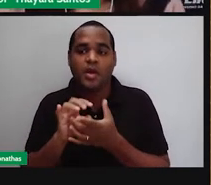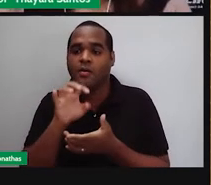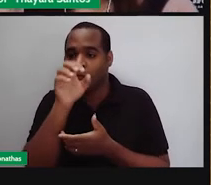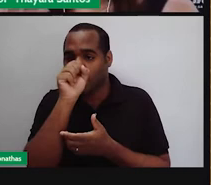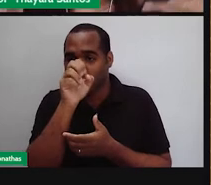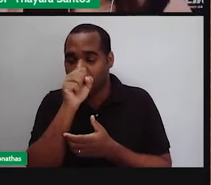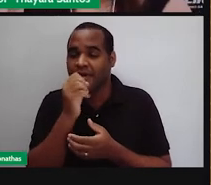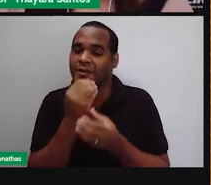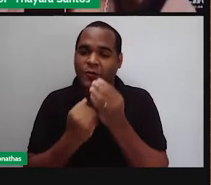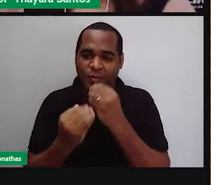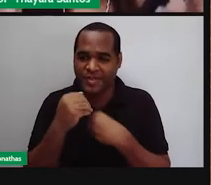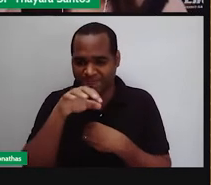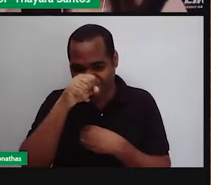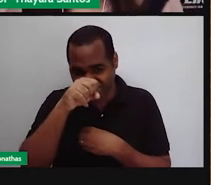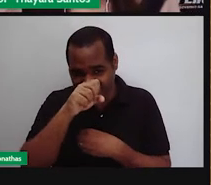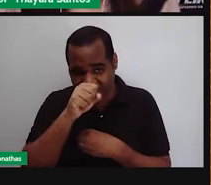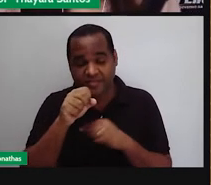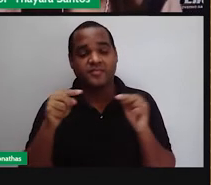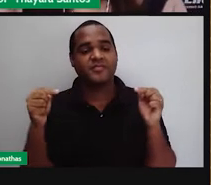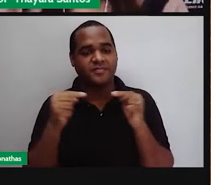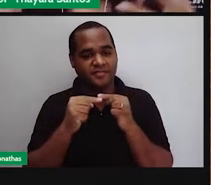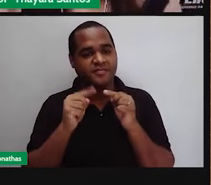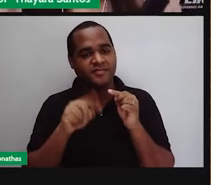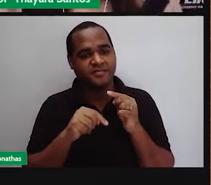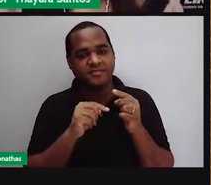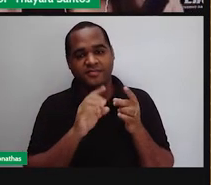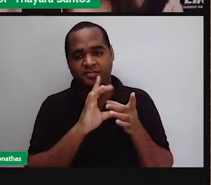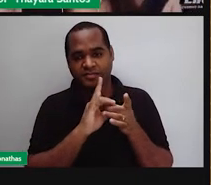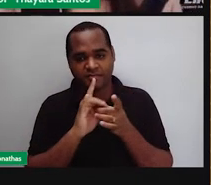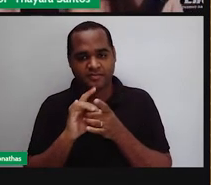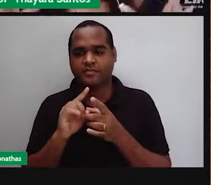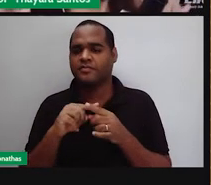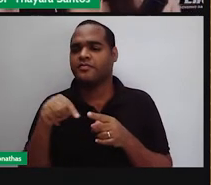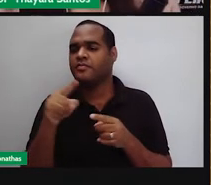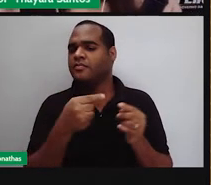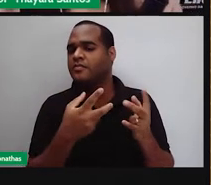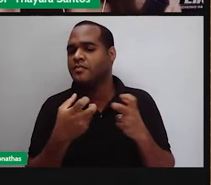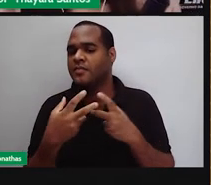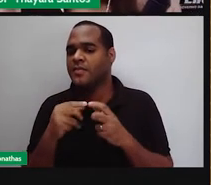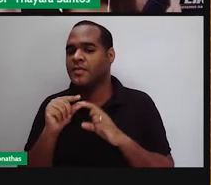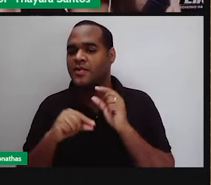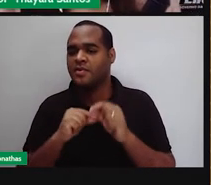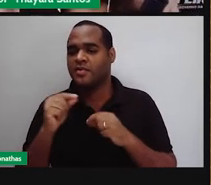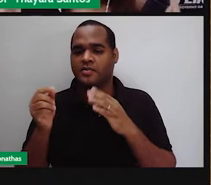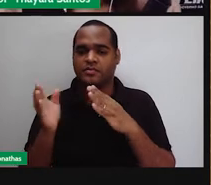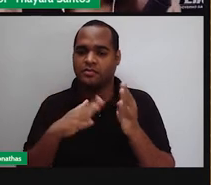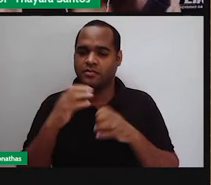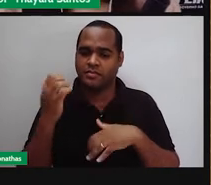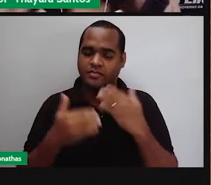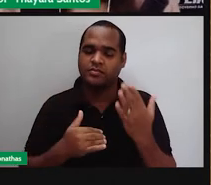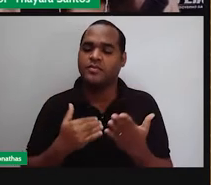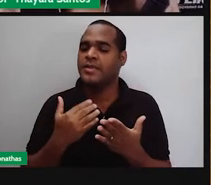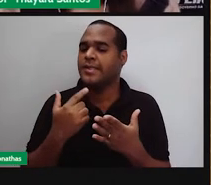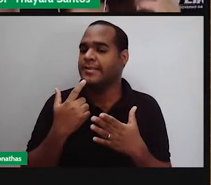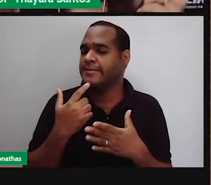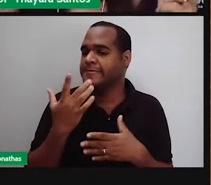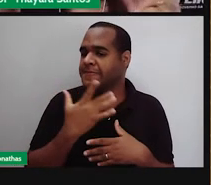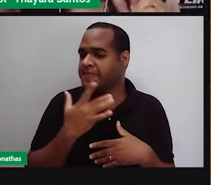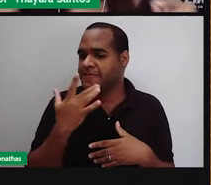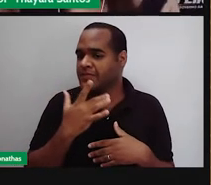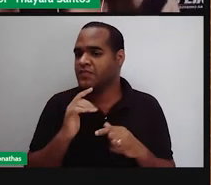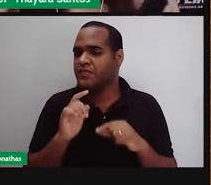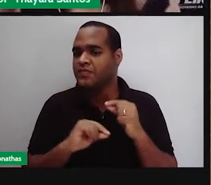o cheiro. Aquela comida que é muito cheirosa, a gente já tem a tendência de perceber ela também como muito saborosa. Por quê?